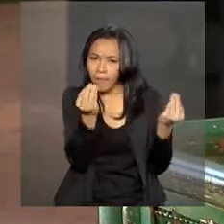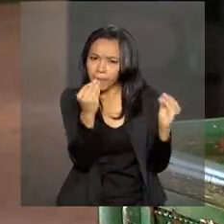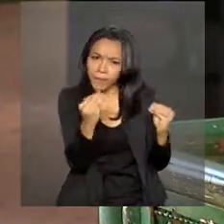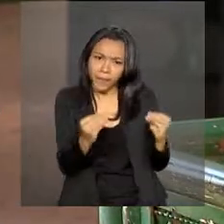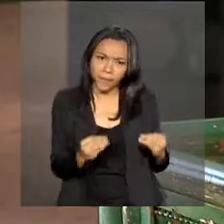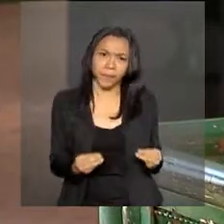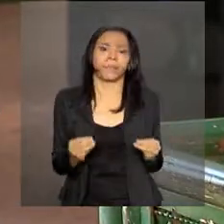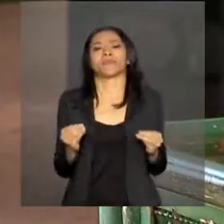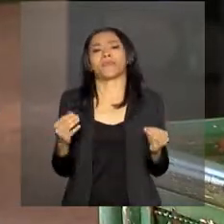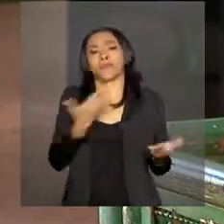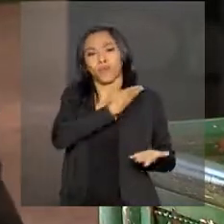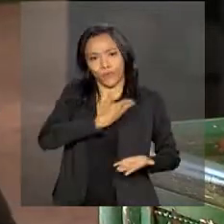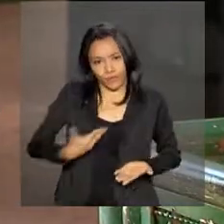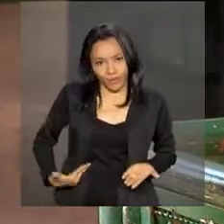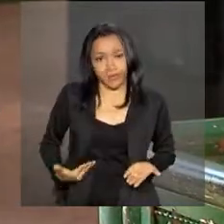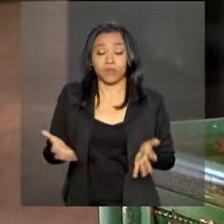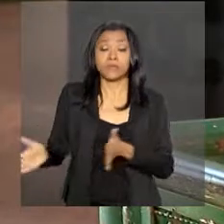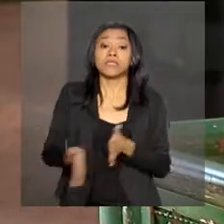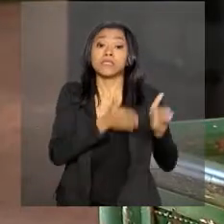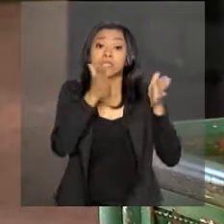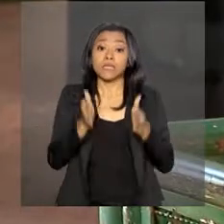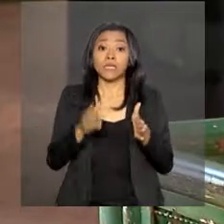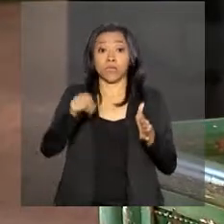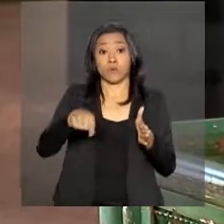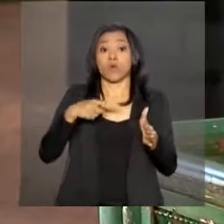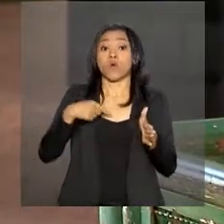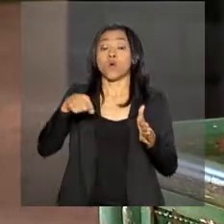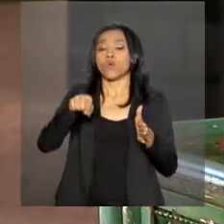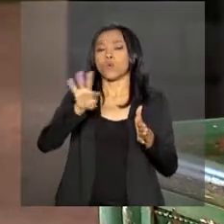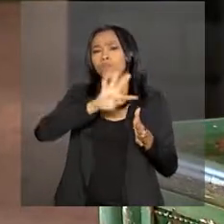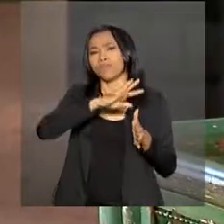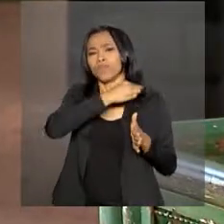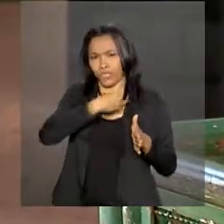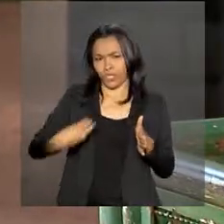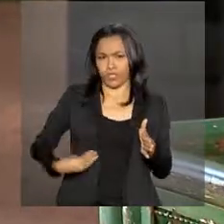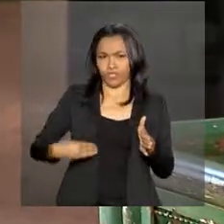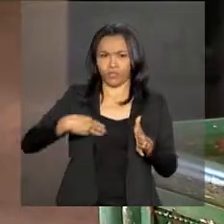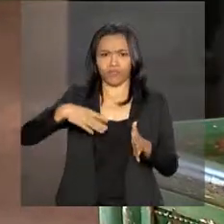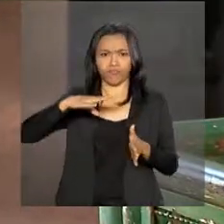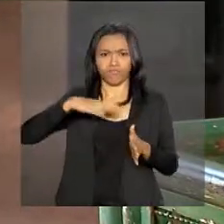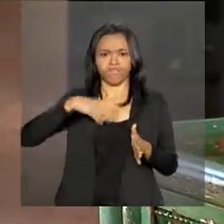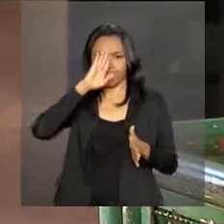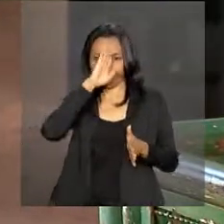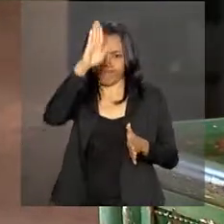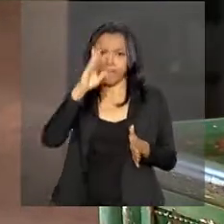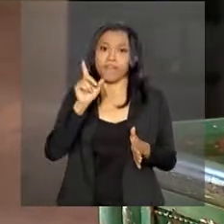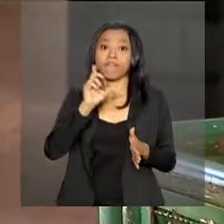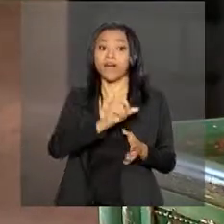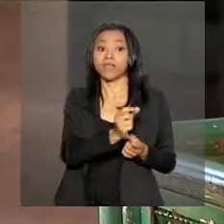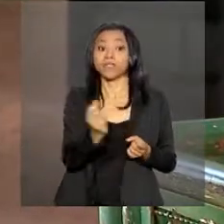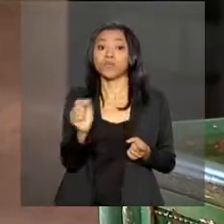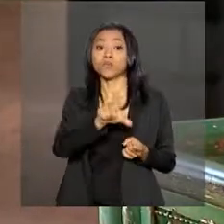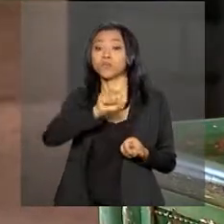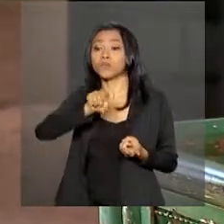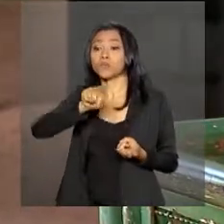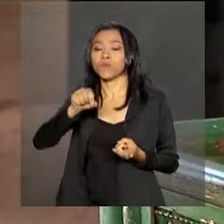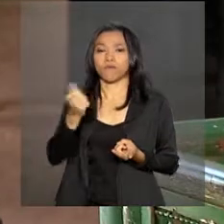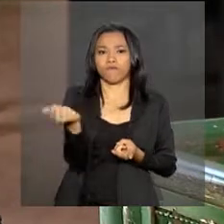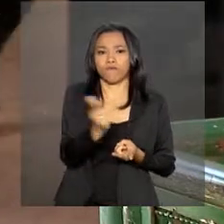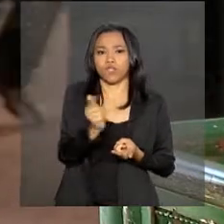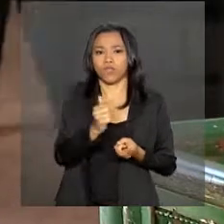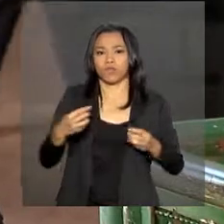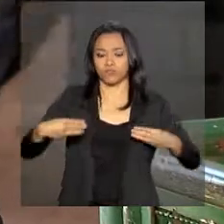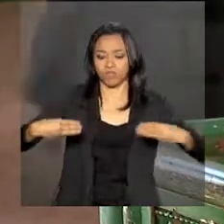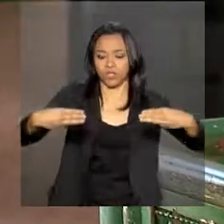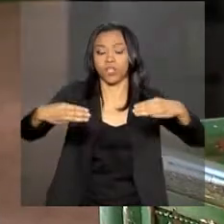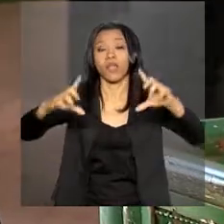semana, o futuro ministro-chefe da Casa Civil, Onyx Lorenzoni, informou que o governo terá 22 ministérios, sete